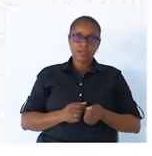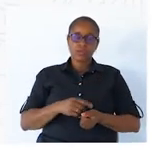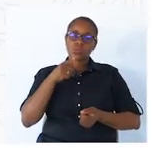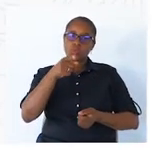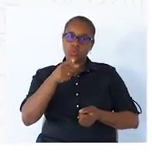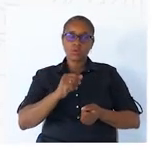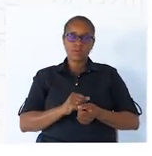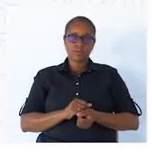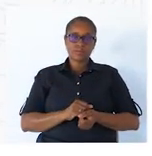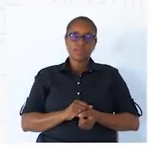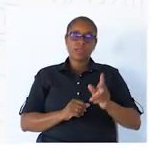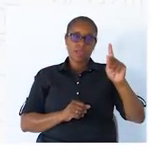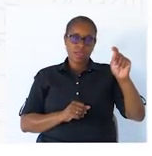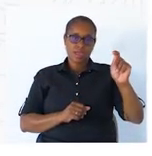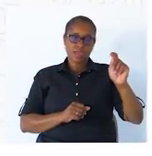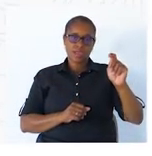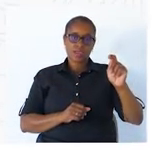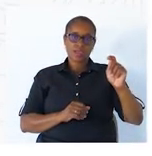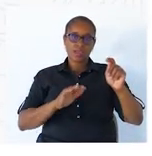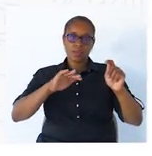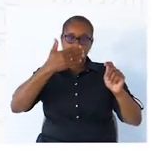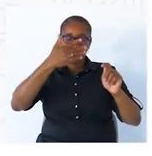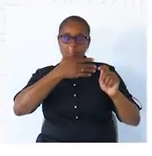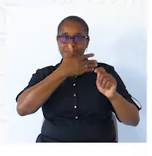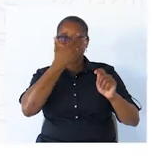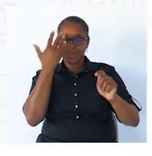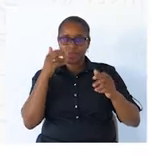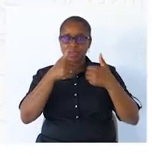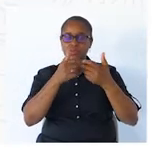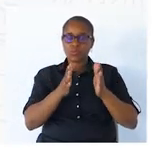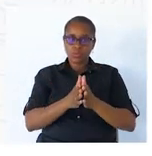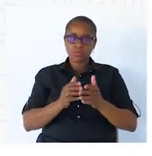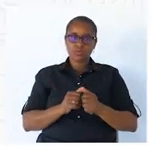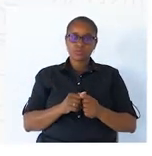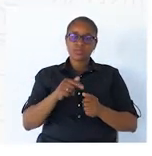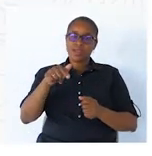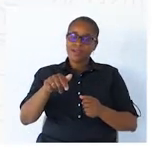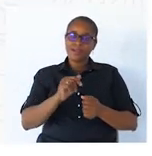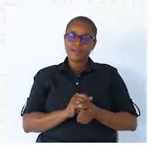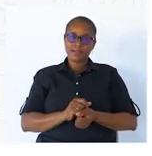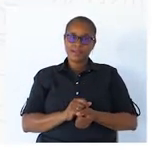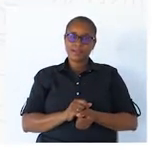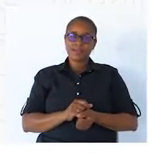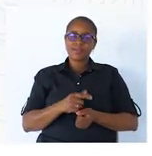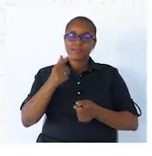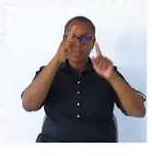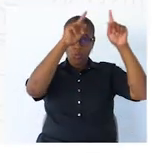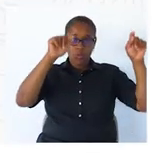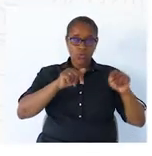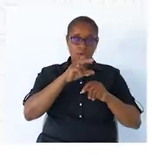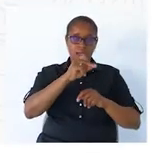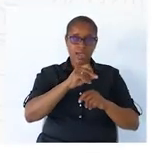Tu. E. No primeiro dia, todos. Aqui nós temos na coluna A,